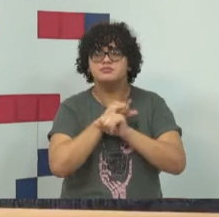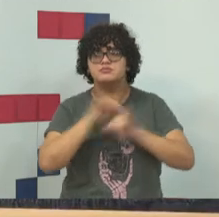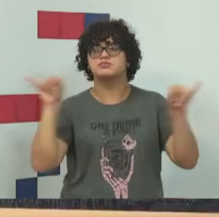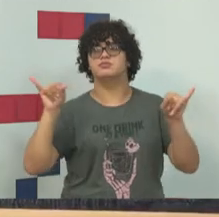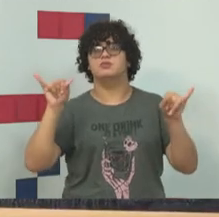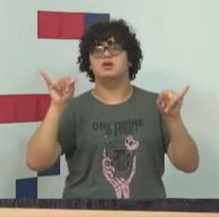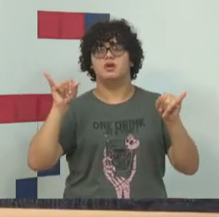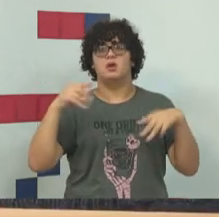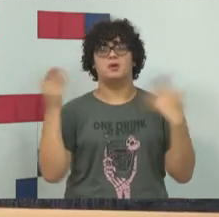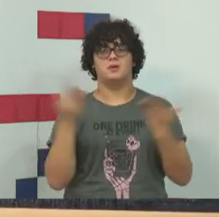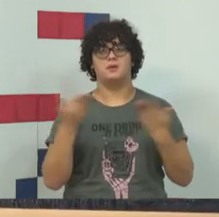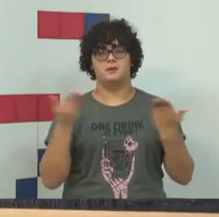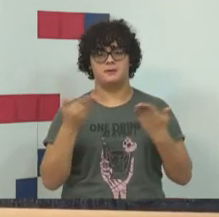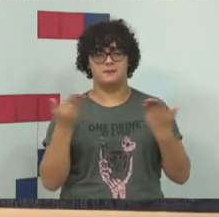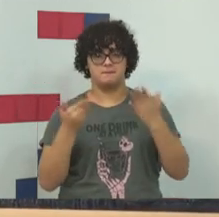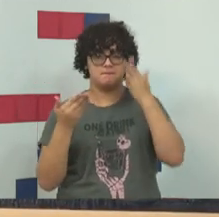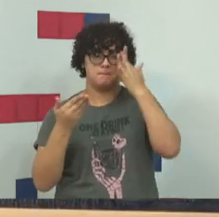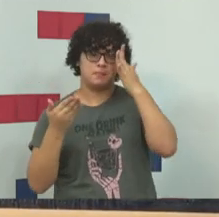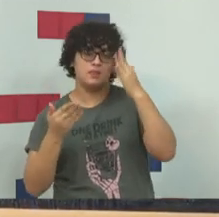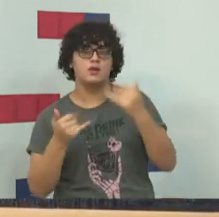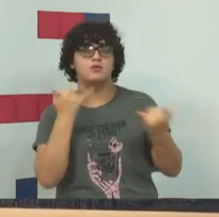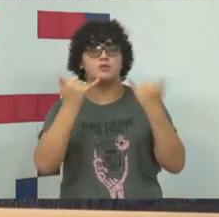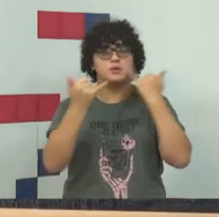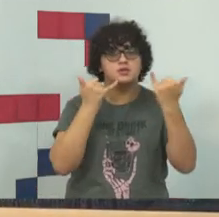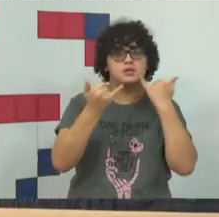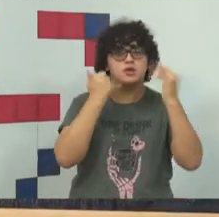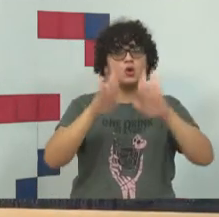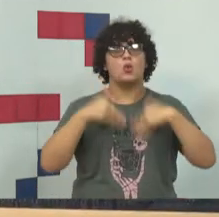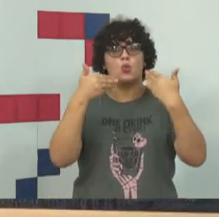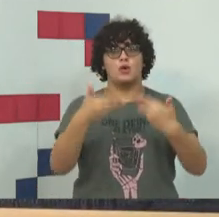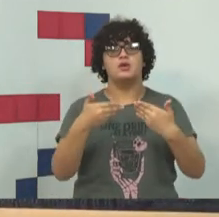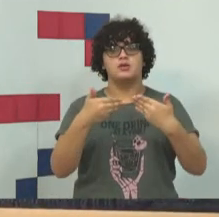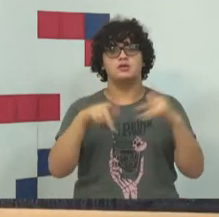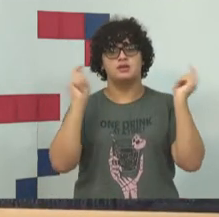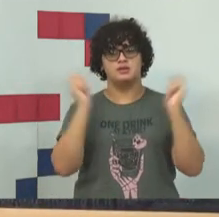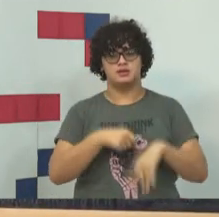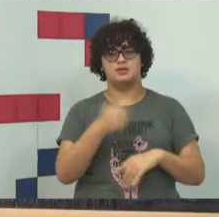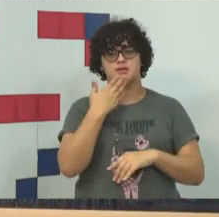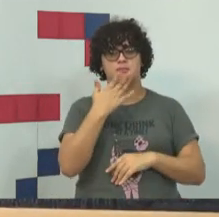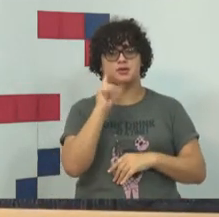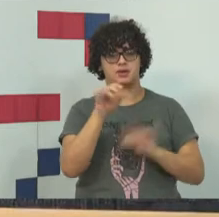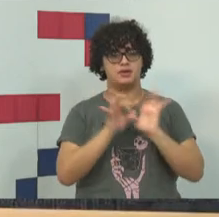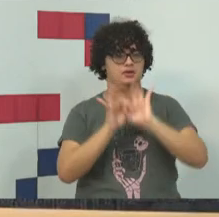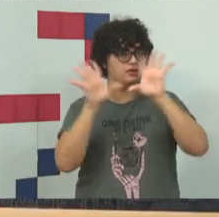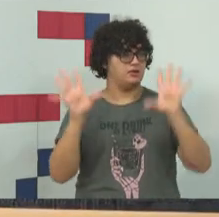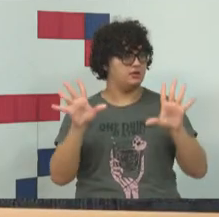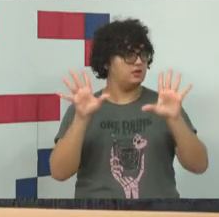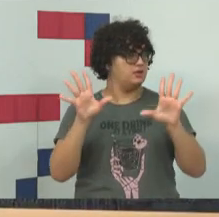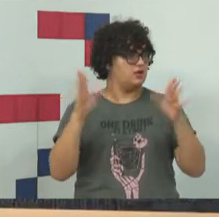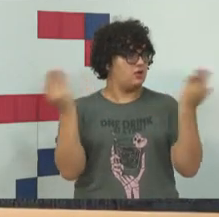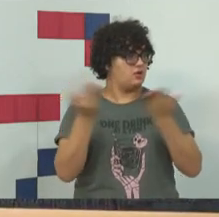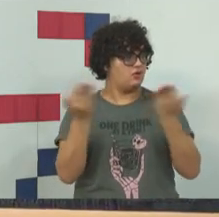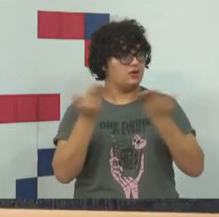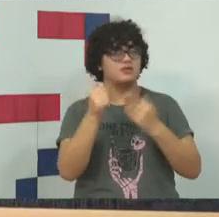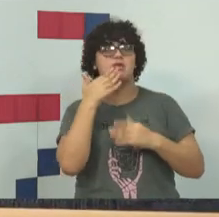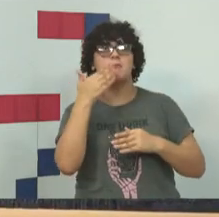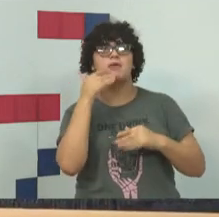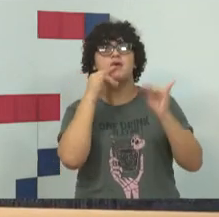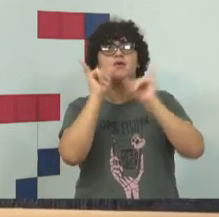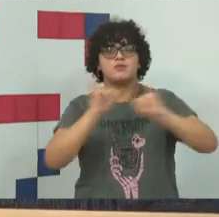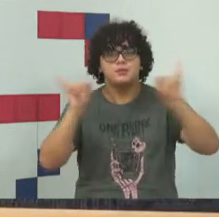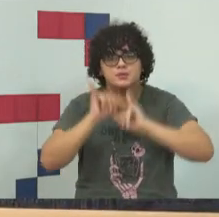essa informação, quando requisitada por autoridade. Os dados